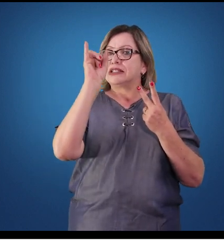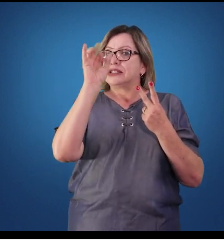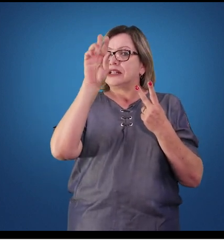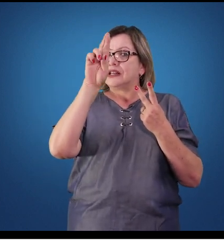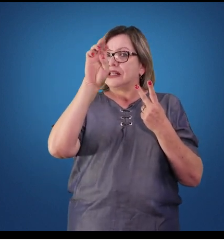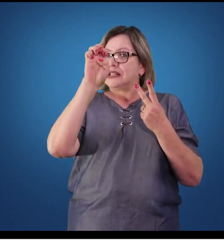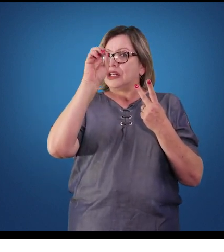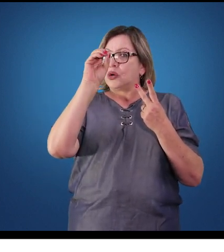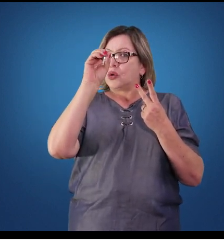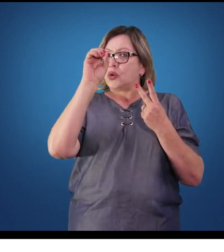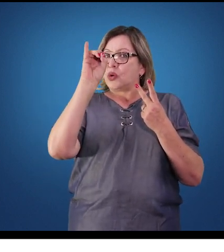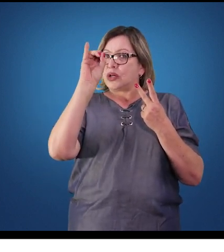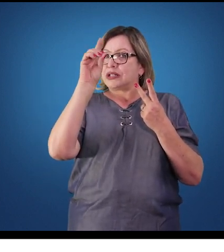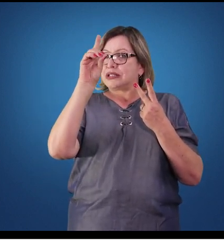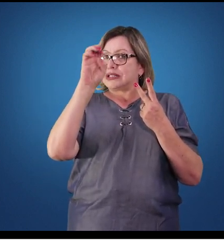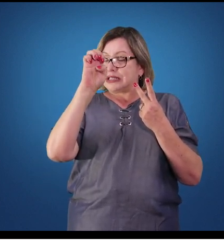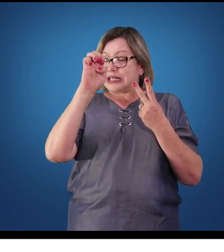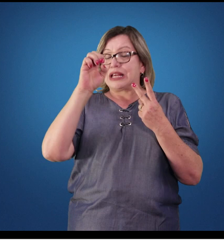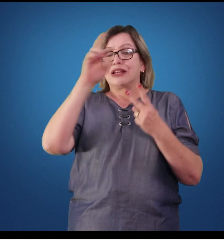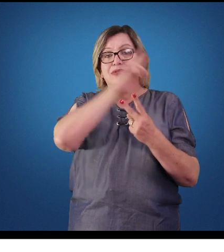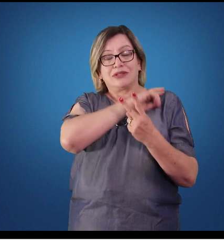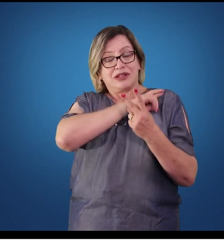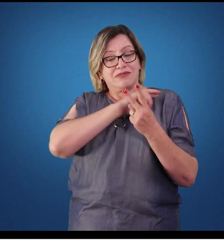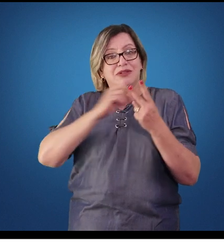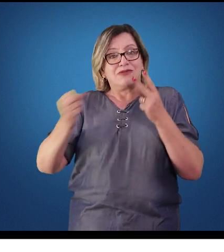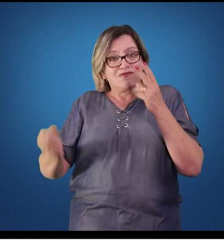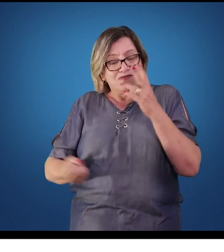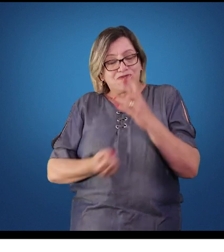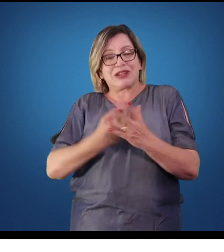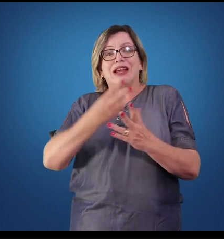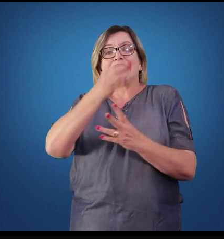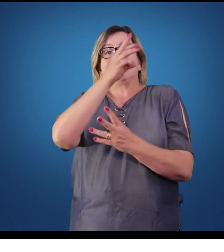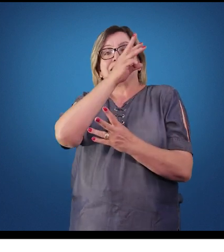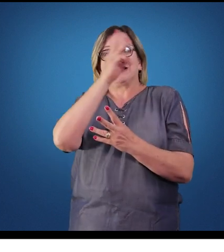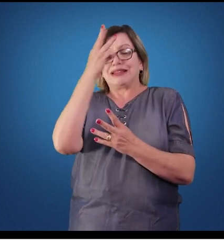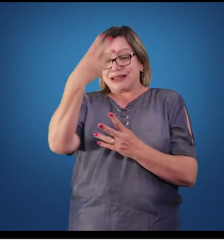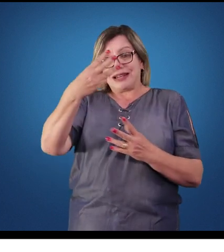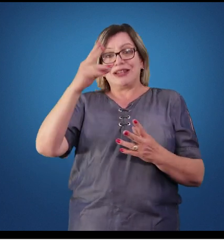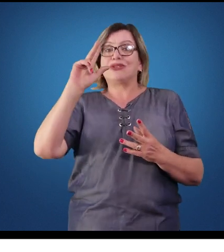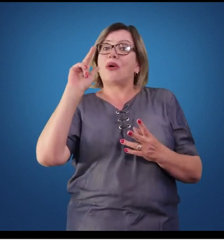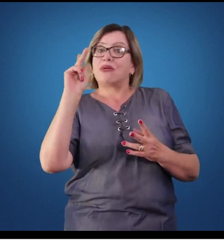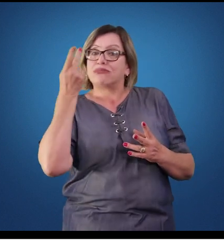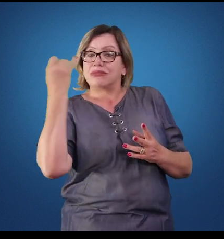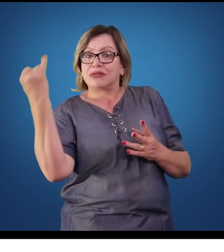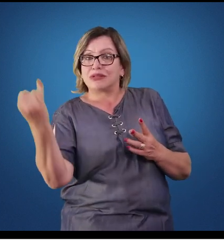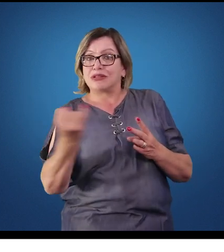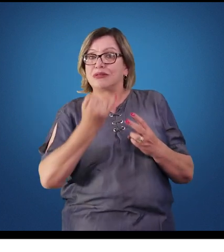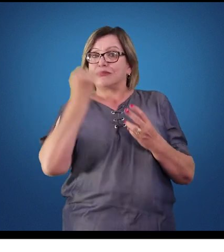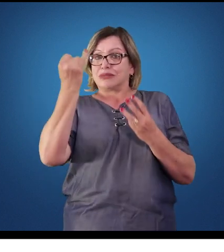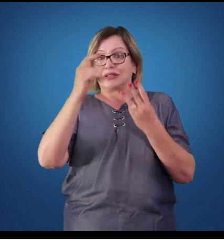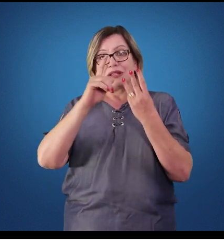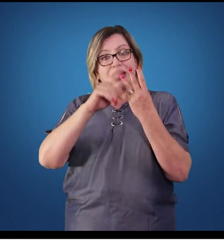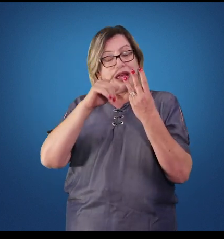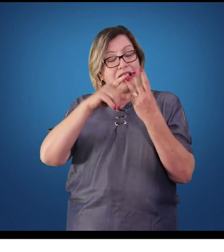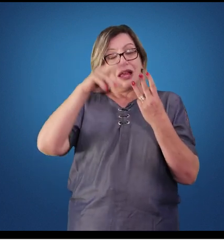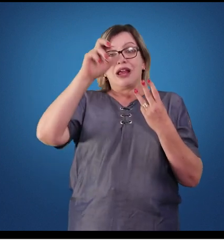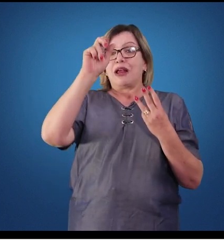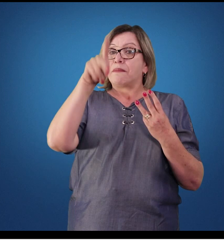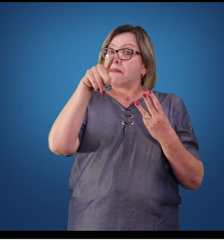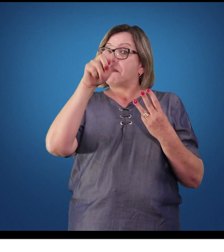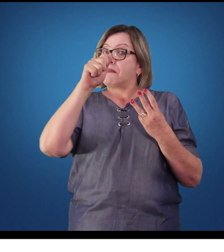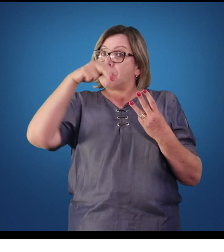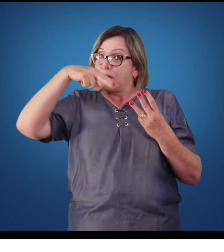responsável por produção então de três hormônios importantes, o pâncreas responsável por produzir dois hormônios